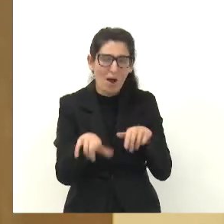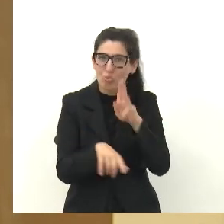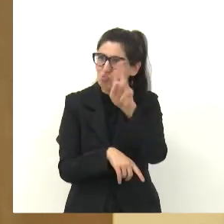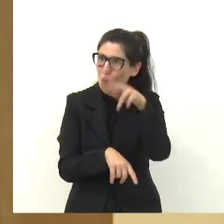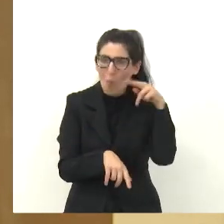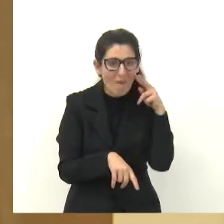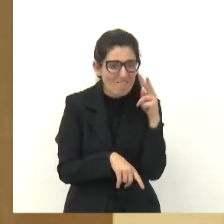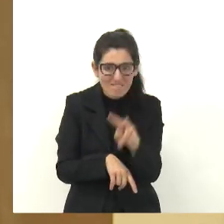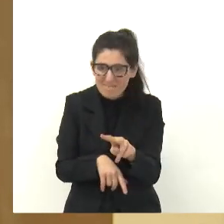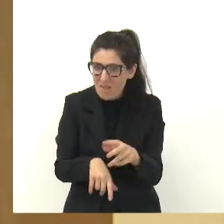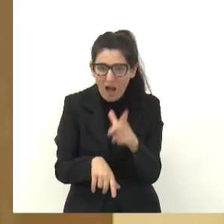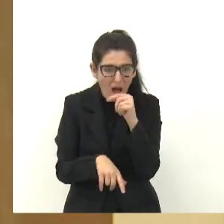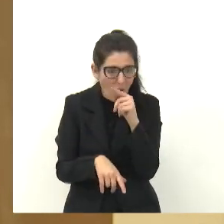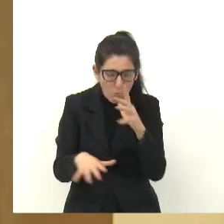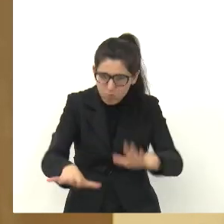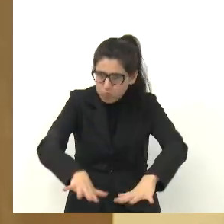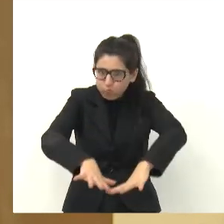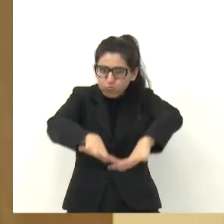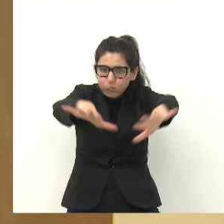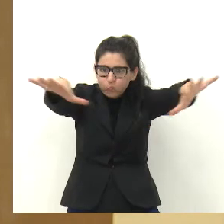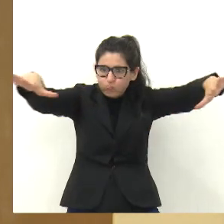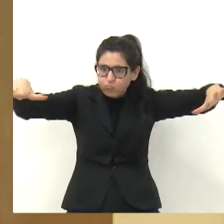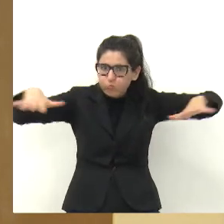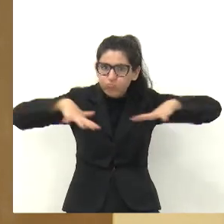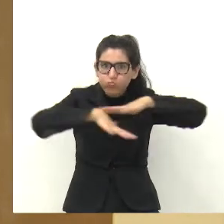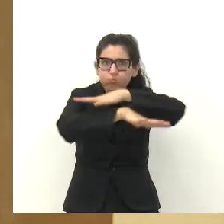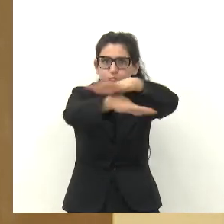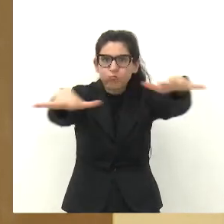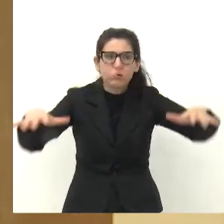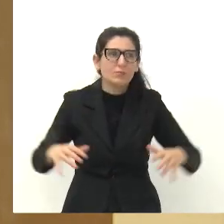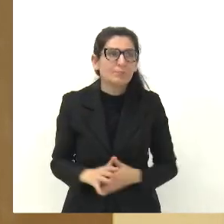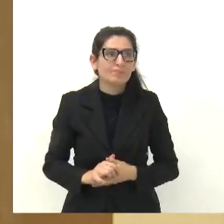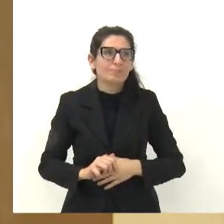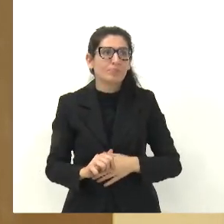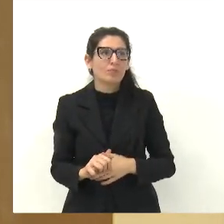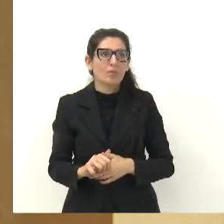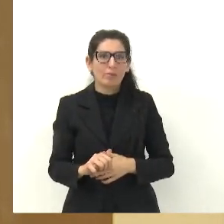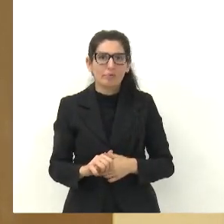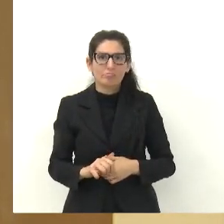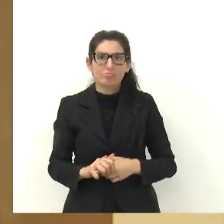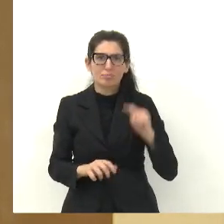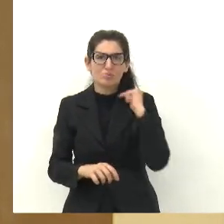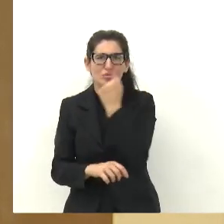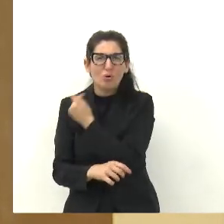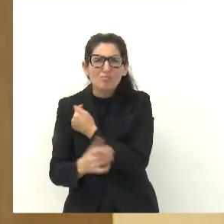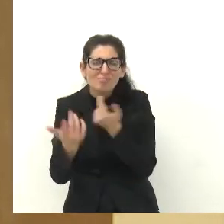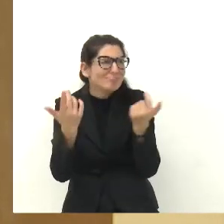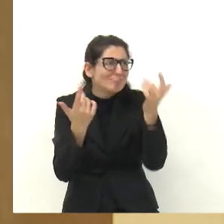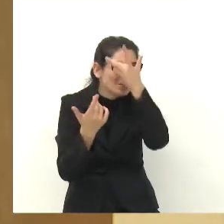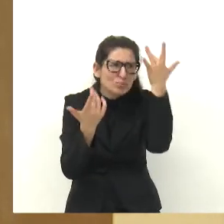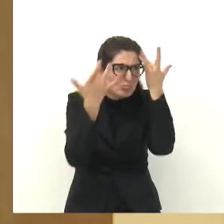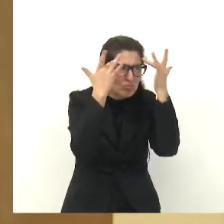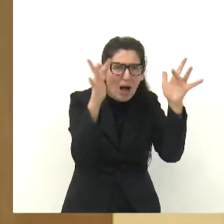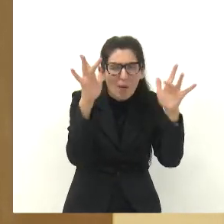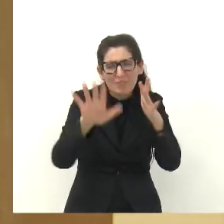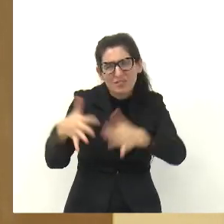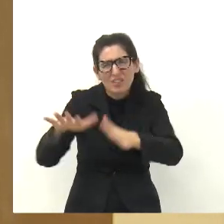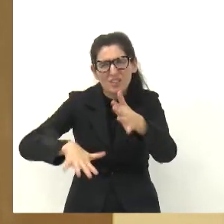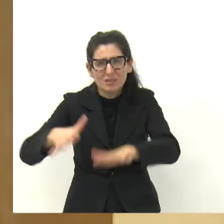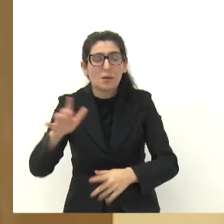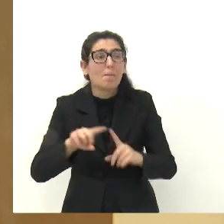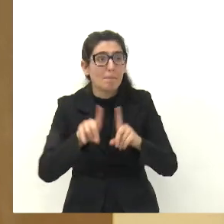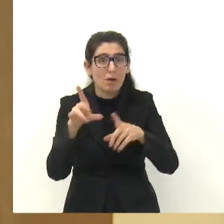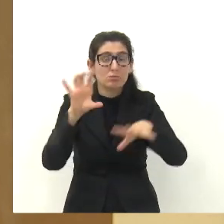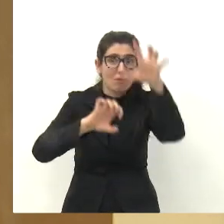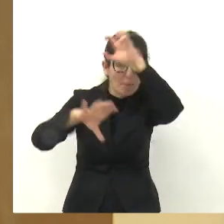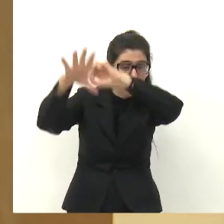água, e a gente que é leigo, por isso que eu falo, os moradores, a gente não tem noção, então a gente tem que estar acompanhando, fiscalizando, que a gente também vai aprendendo. Estava